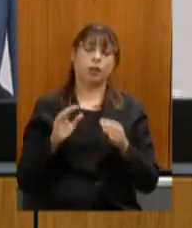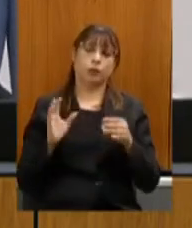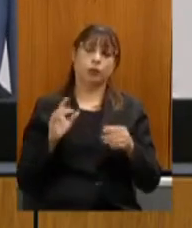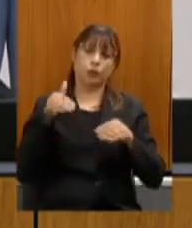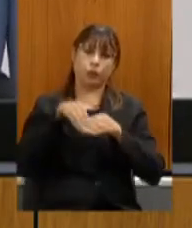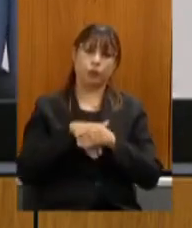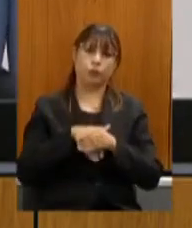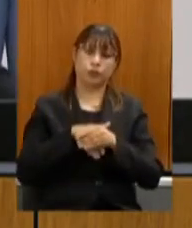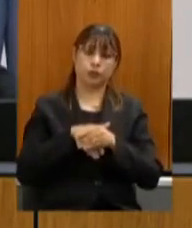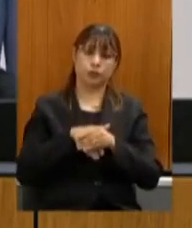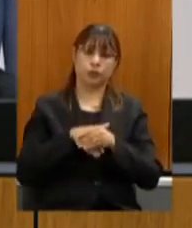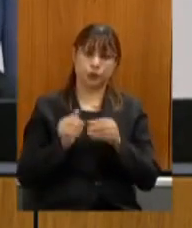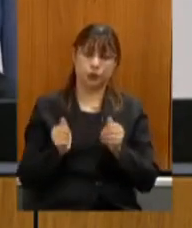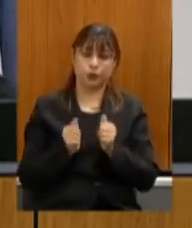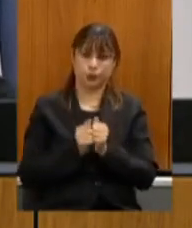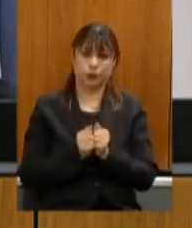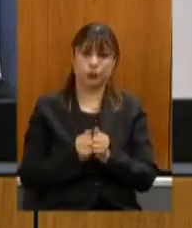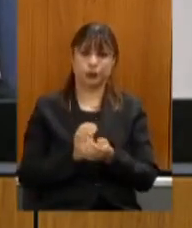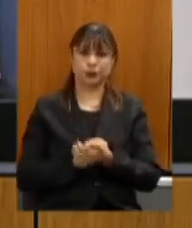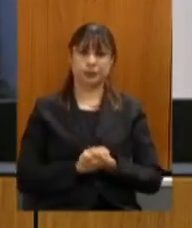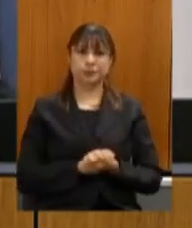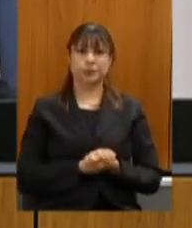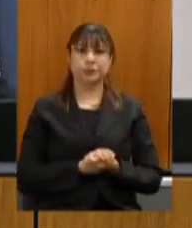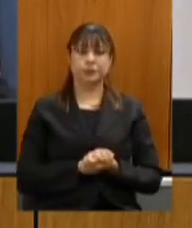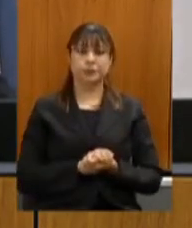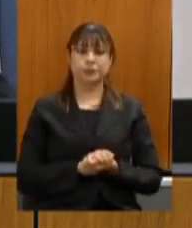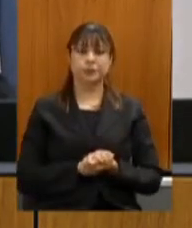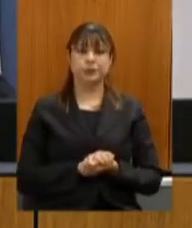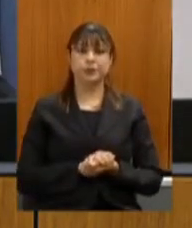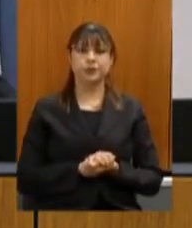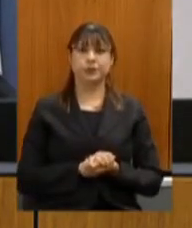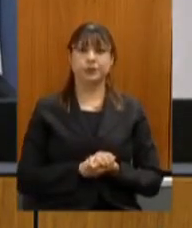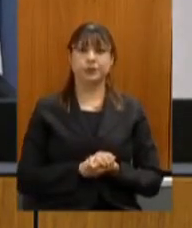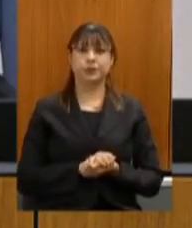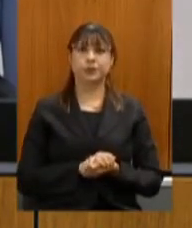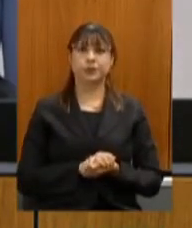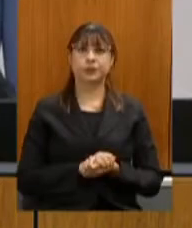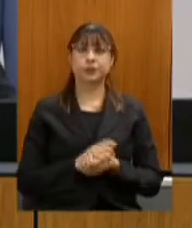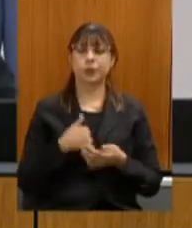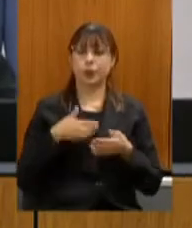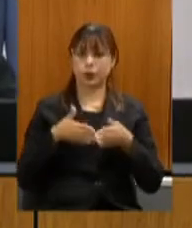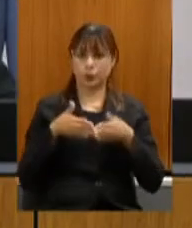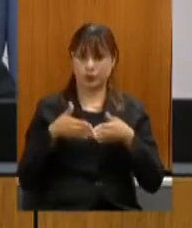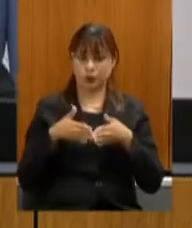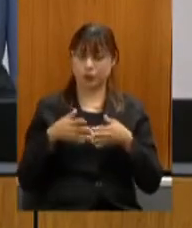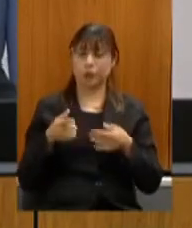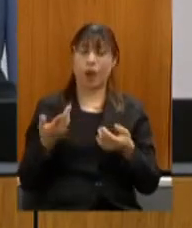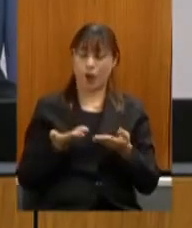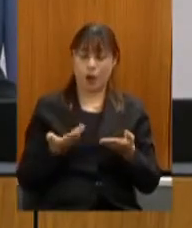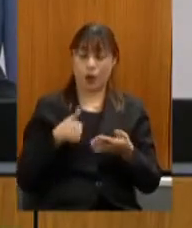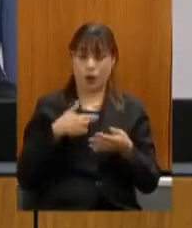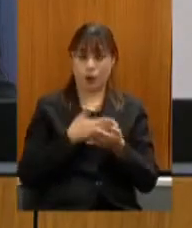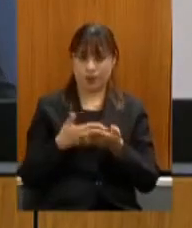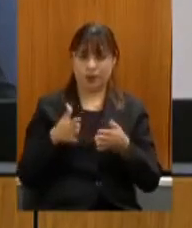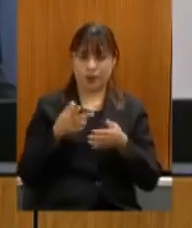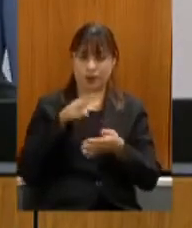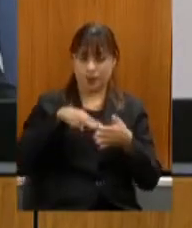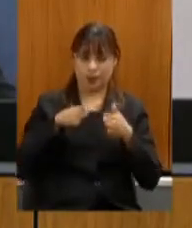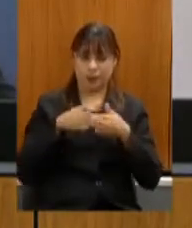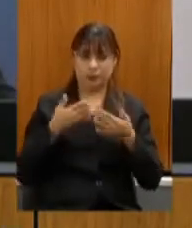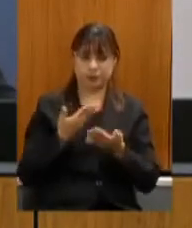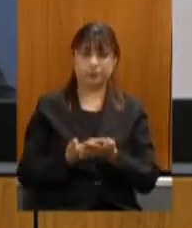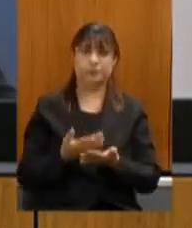conjunto cada um por sua vez passo a leitura dos referidos requerimentos os deputados que